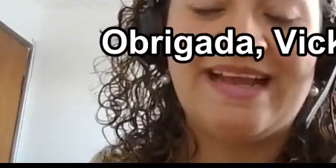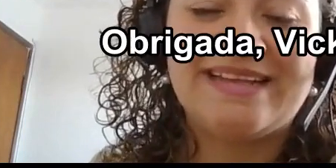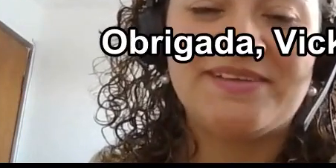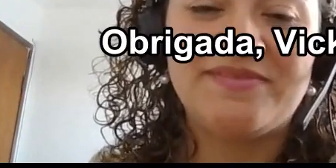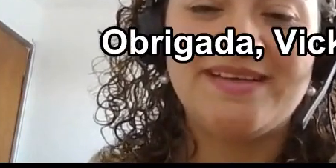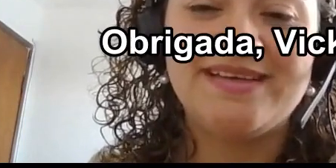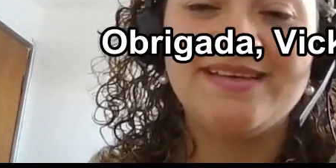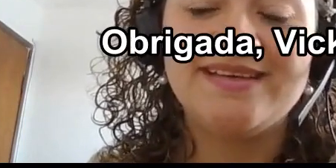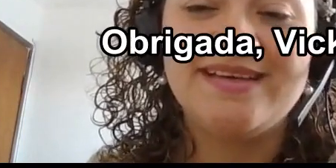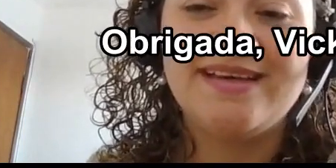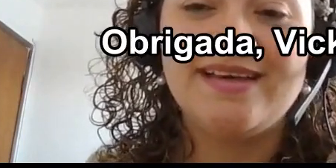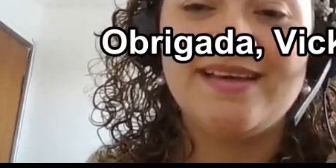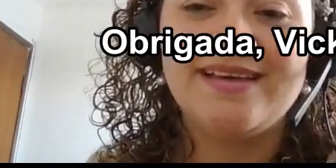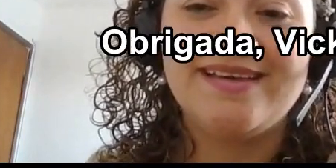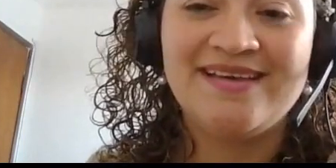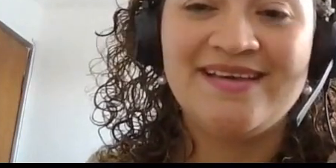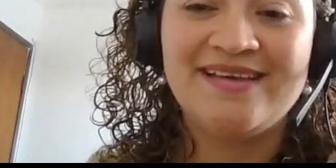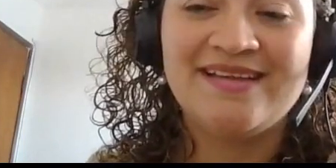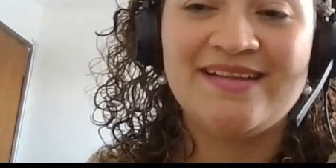Obrigada, Vicky.